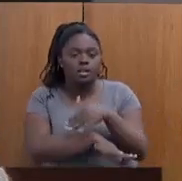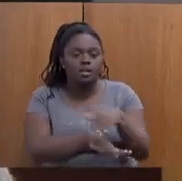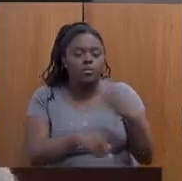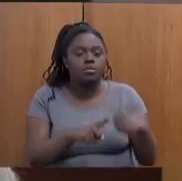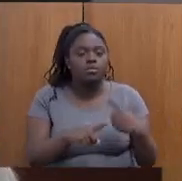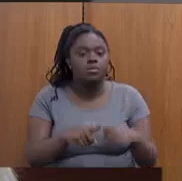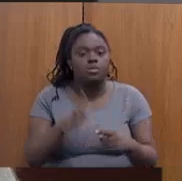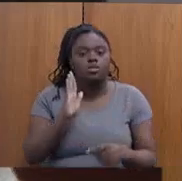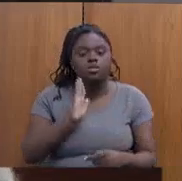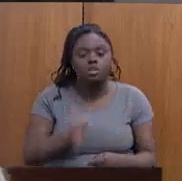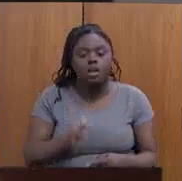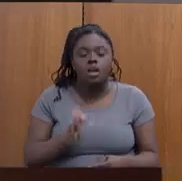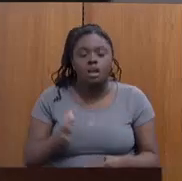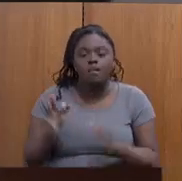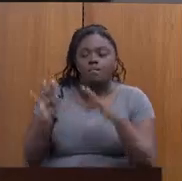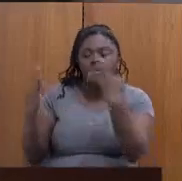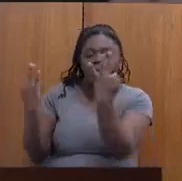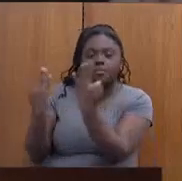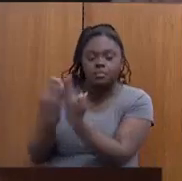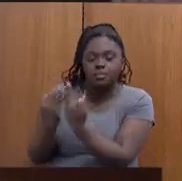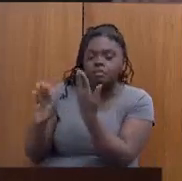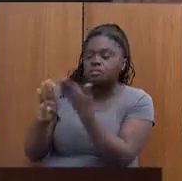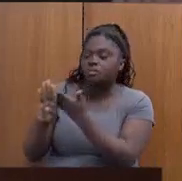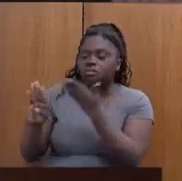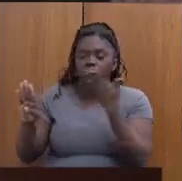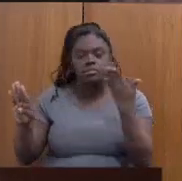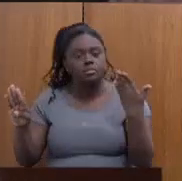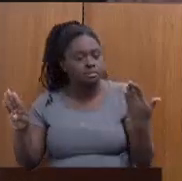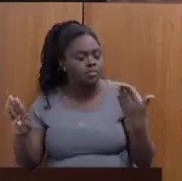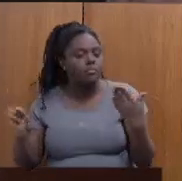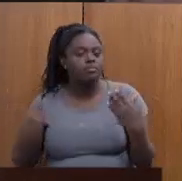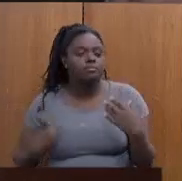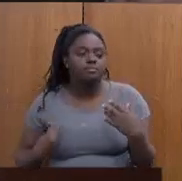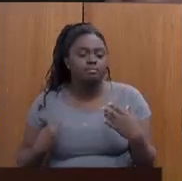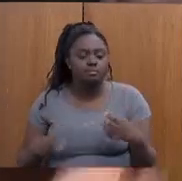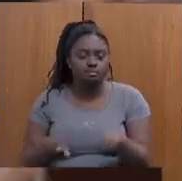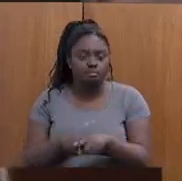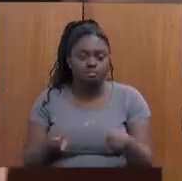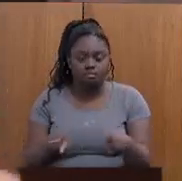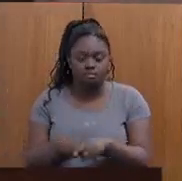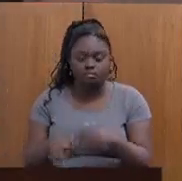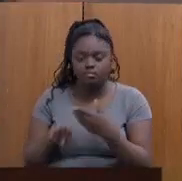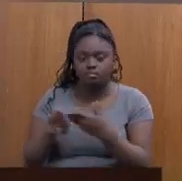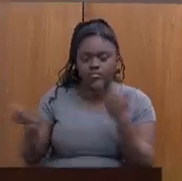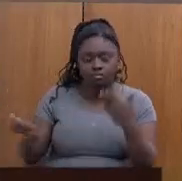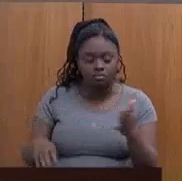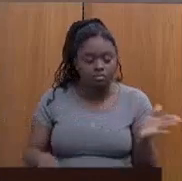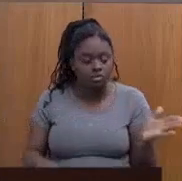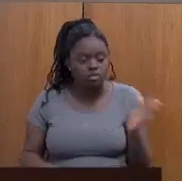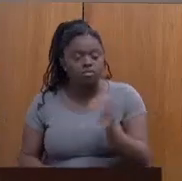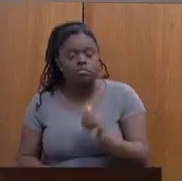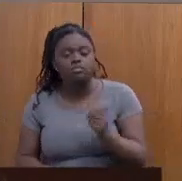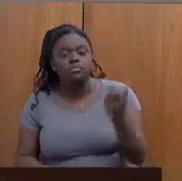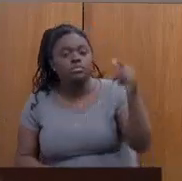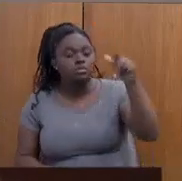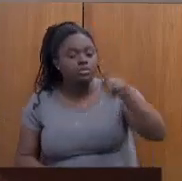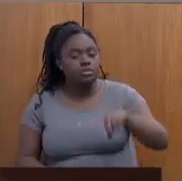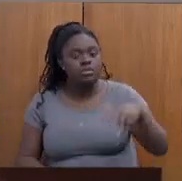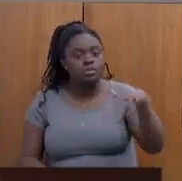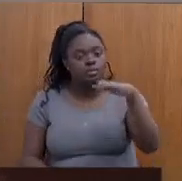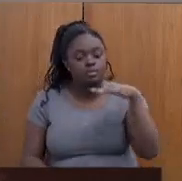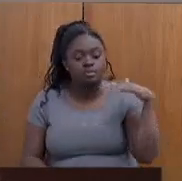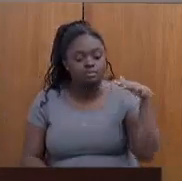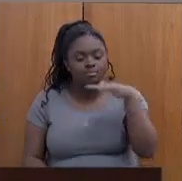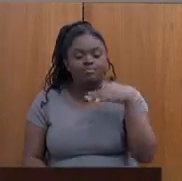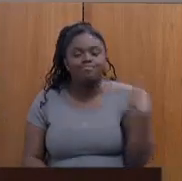todos os laços familiares e todos da vida. Então, você trazê-la de volta é uma política que